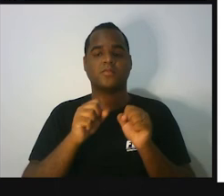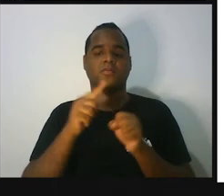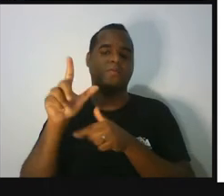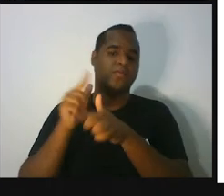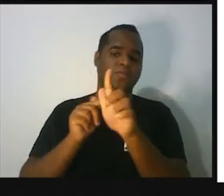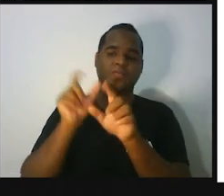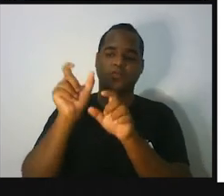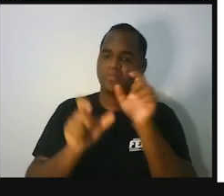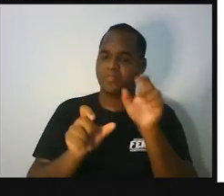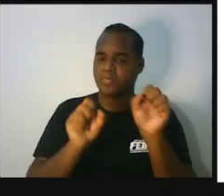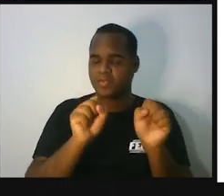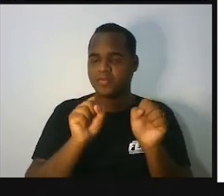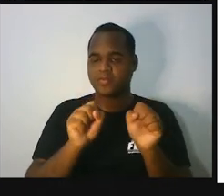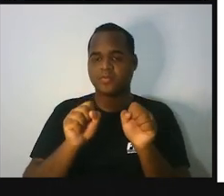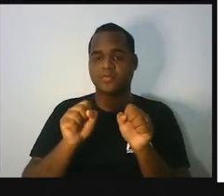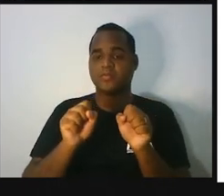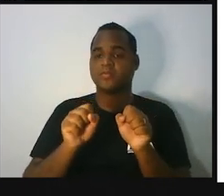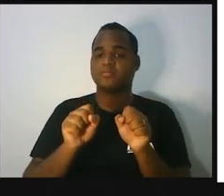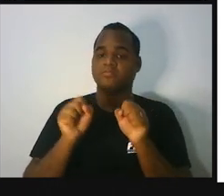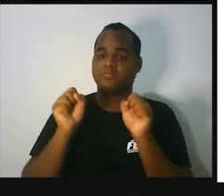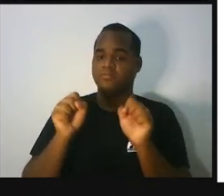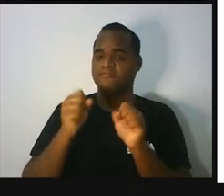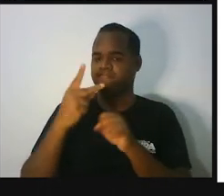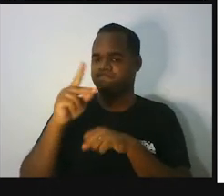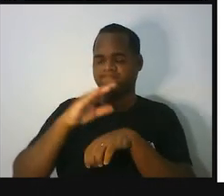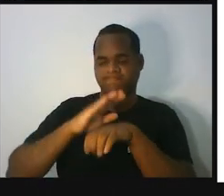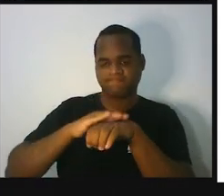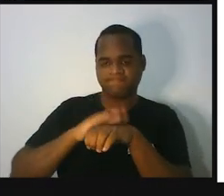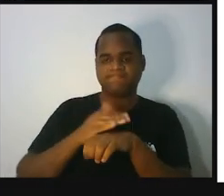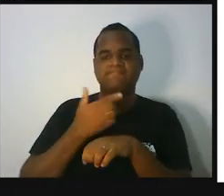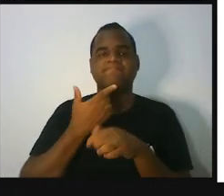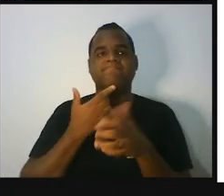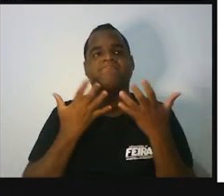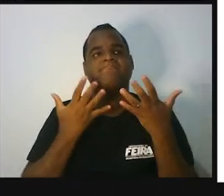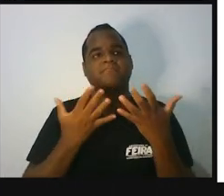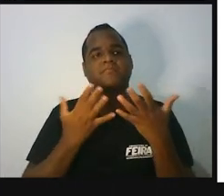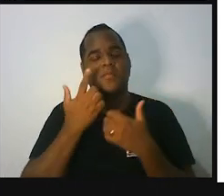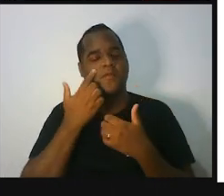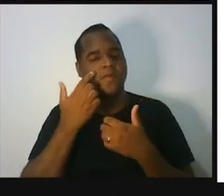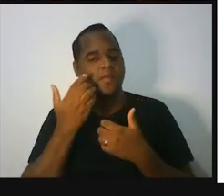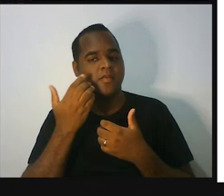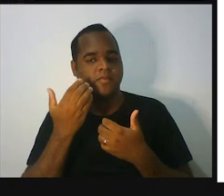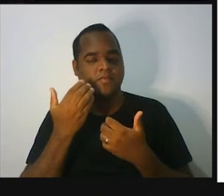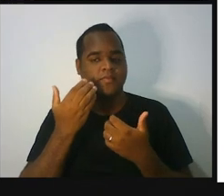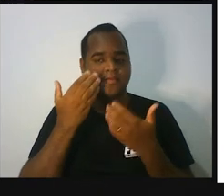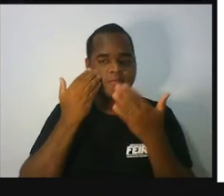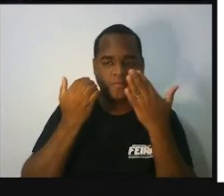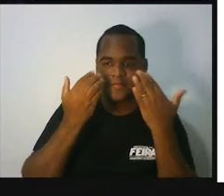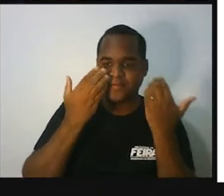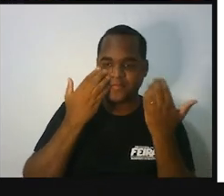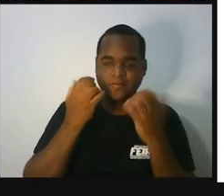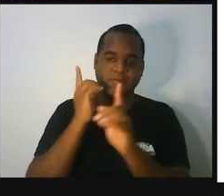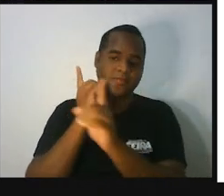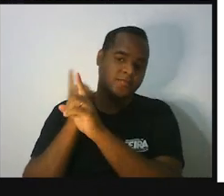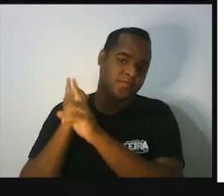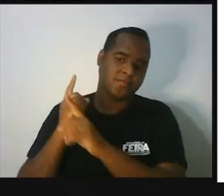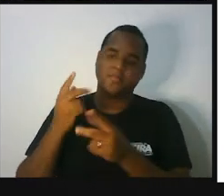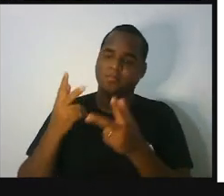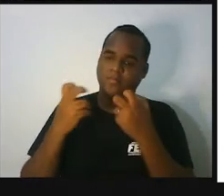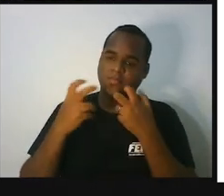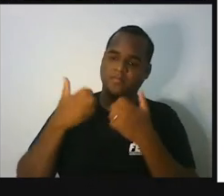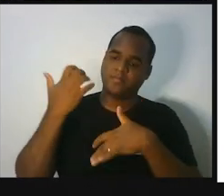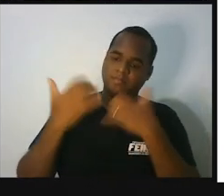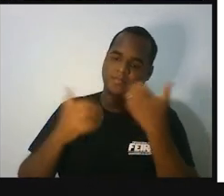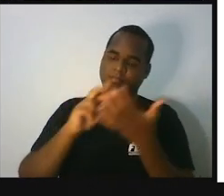objetos que te façam lembrar triângulos, que tal você tentar achar, tentar perceber qual tipo de